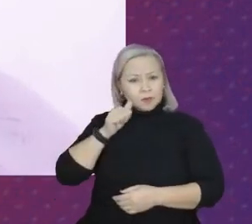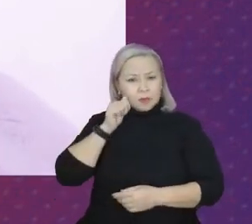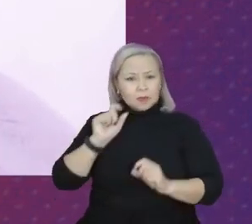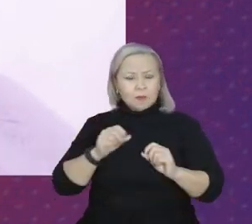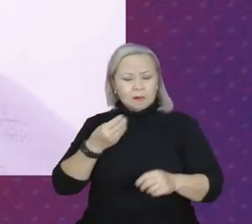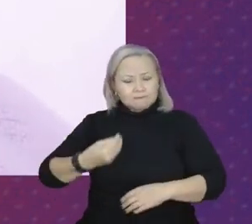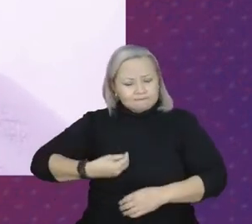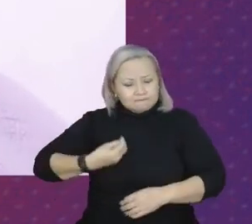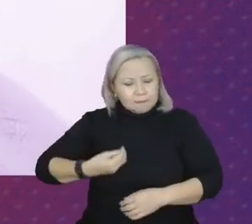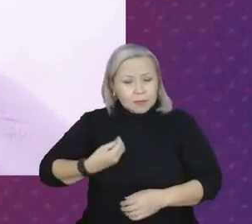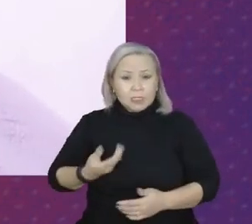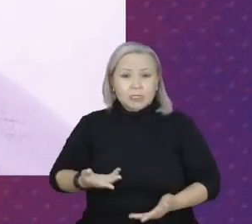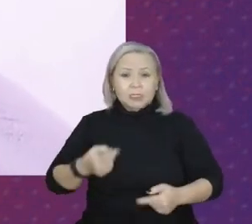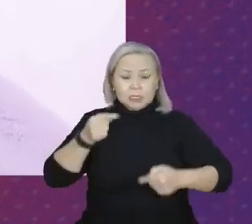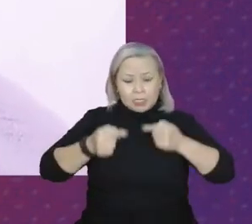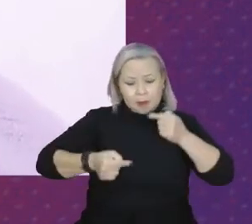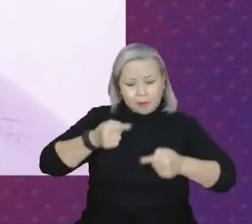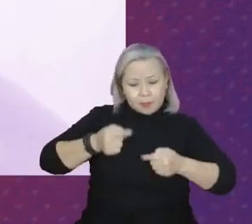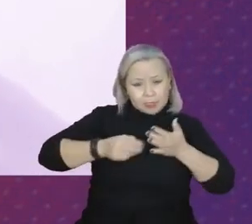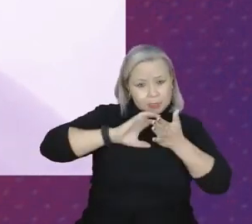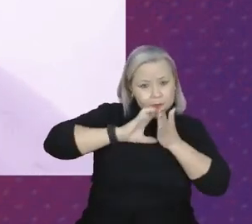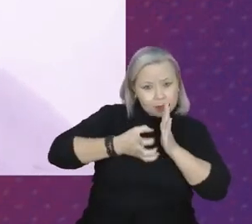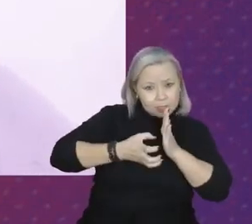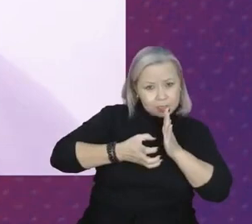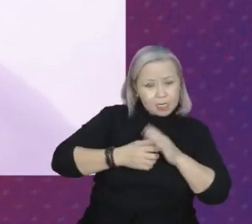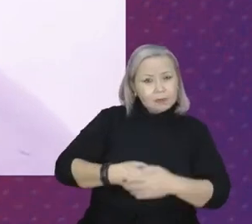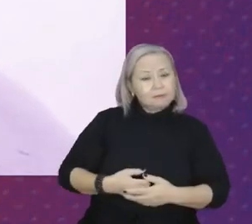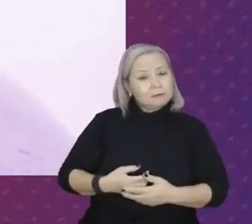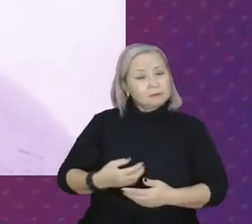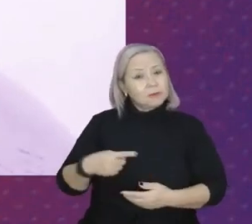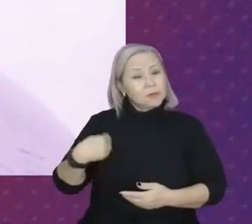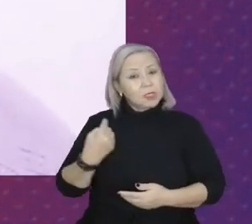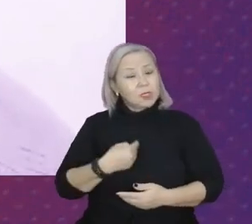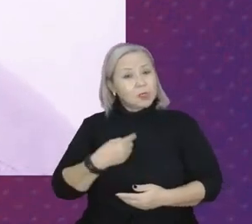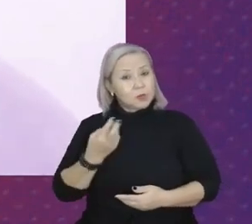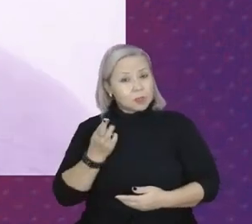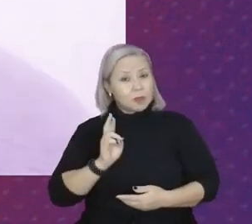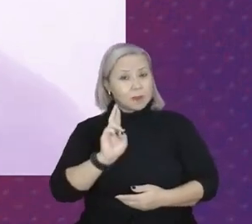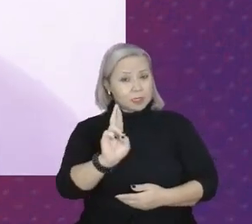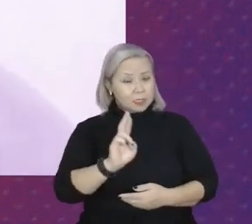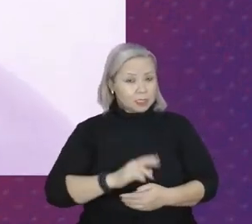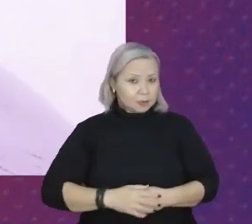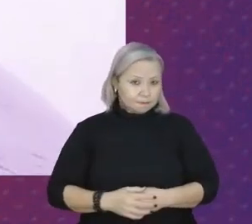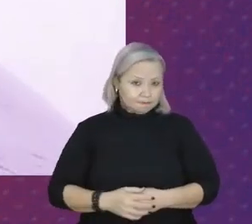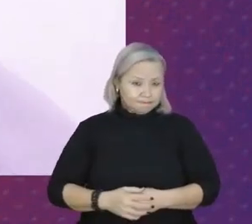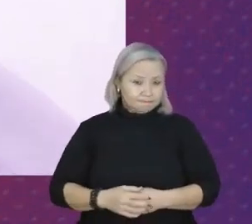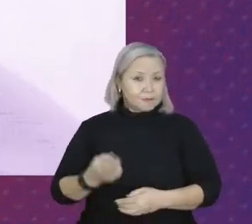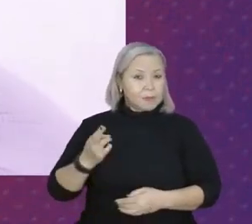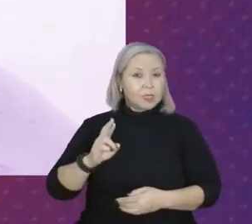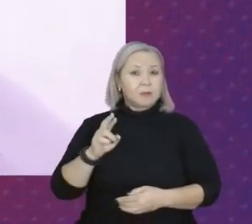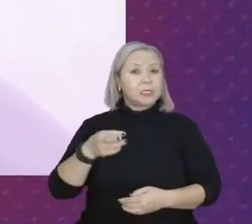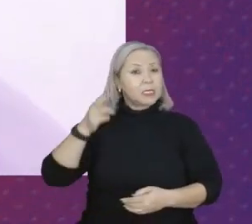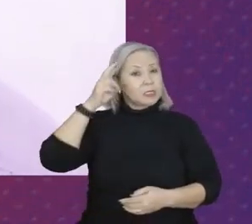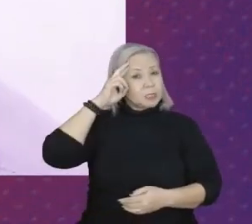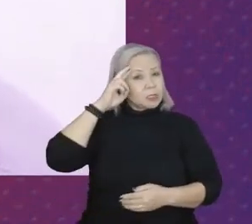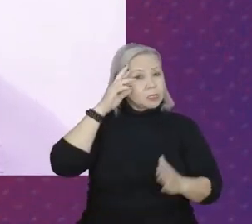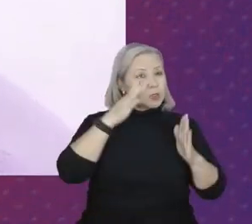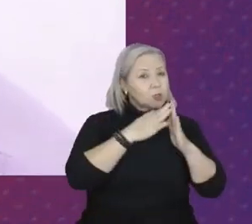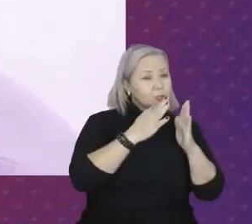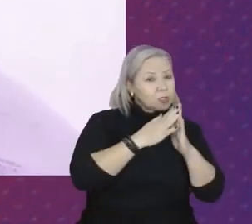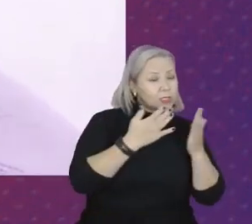na política partidária, nos representando, representando a dona de casa,